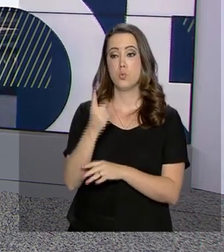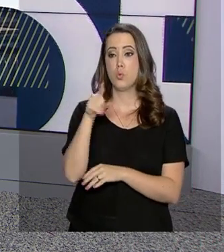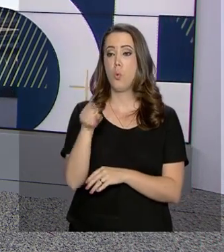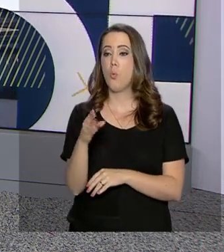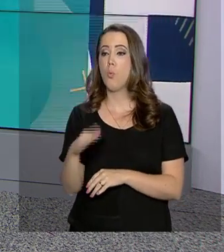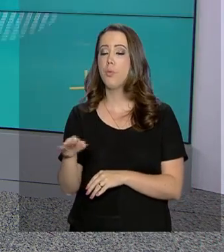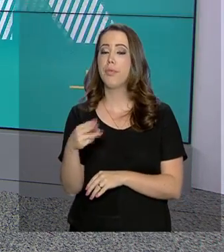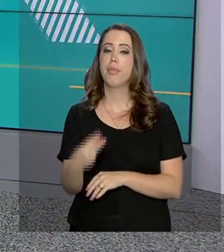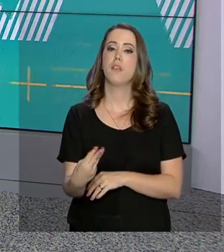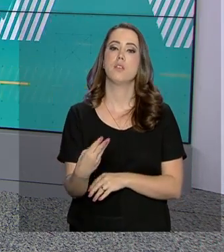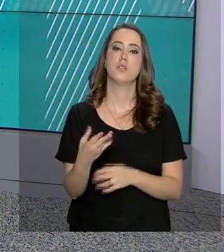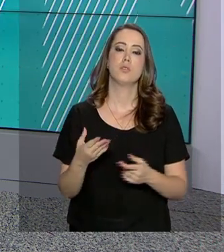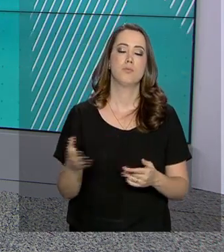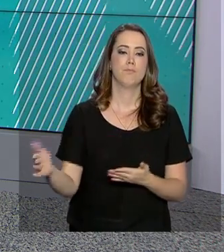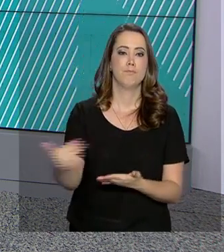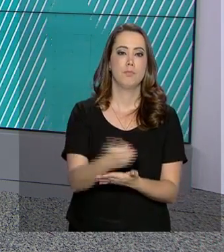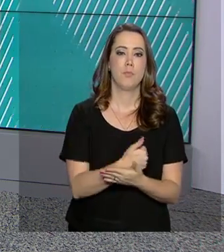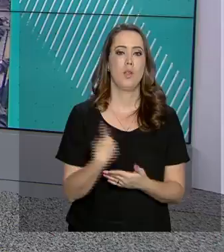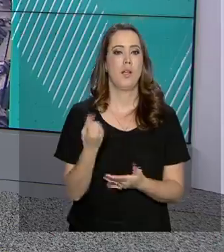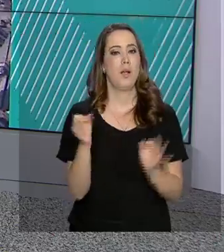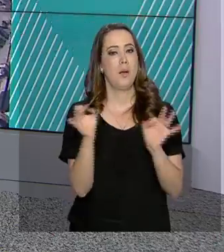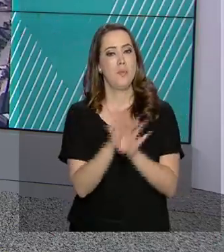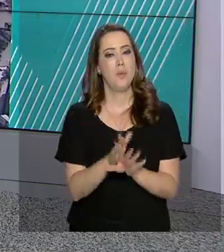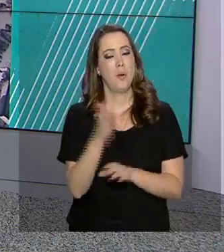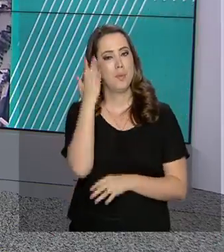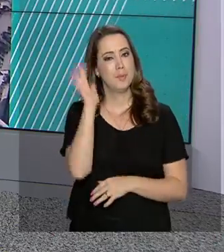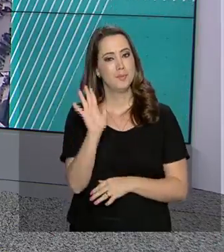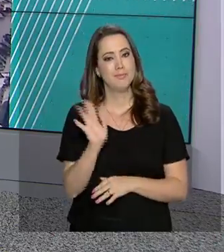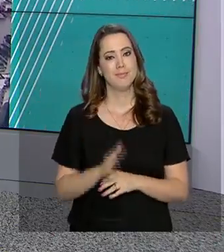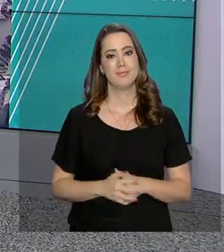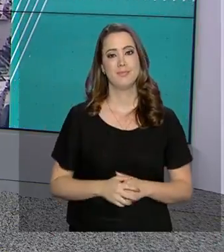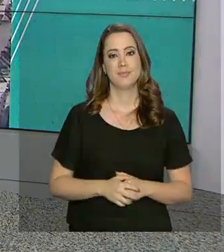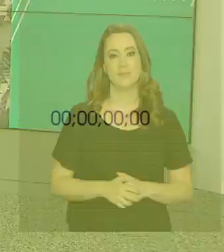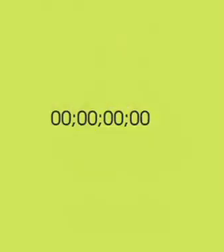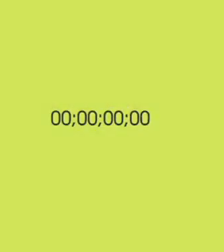O governo agora fica por aqui. Nos vemos amanhã. Até lá!